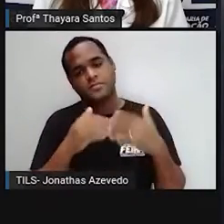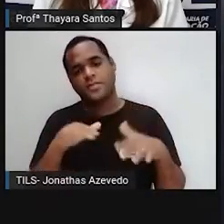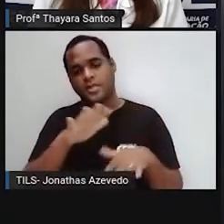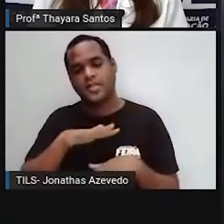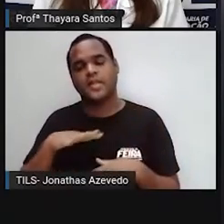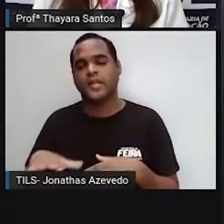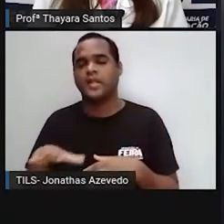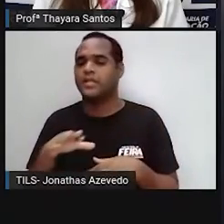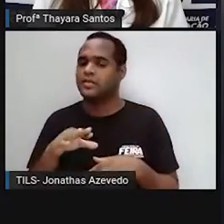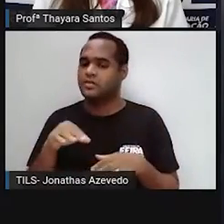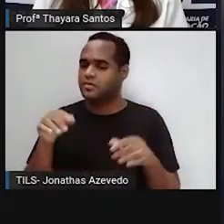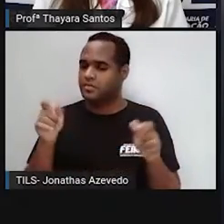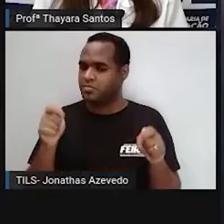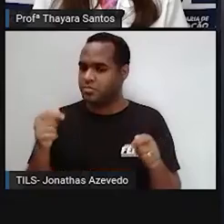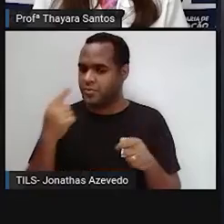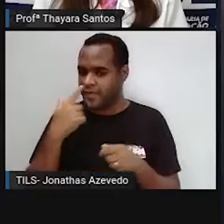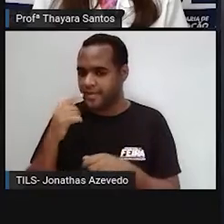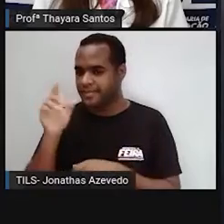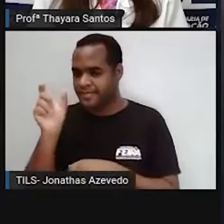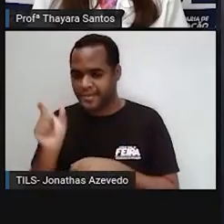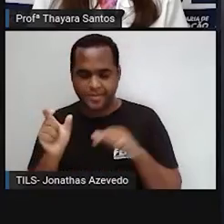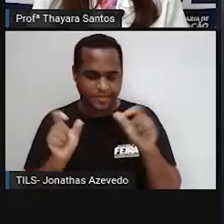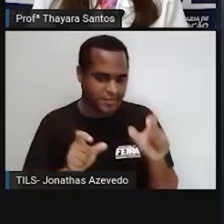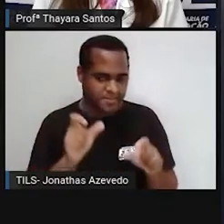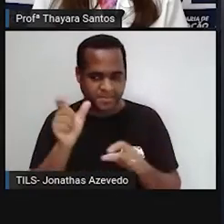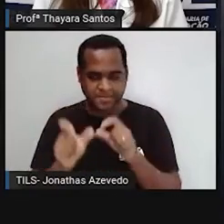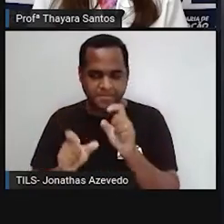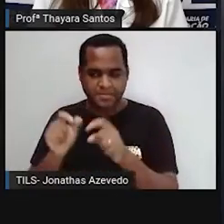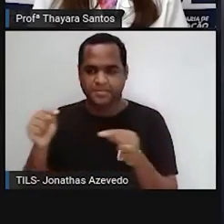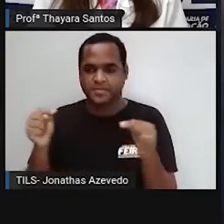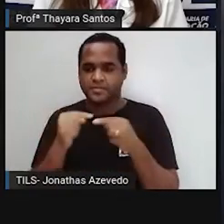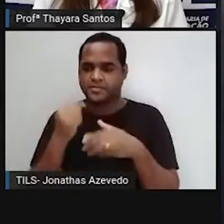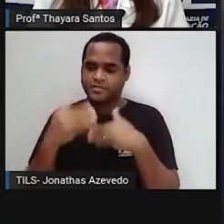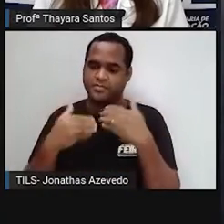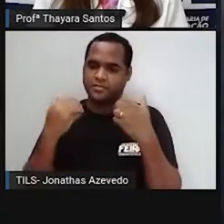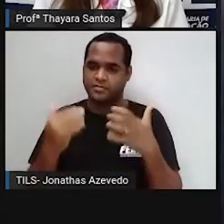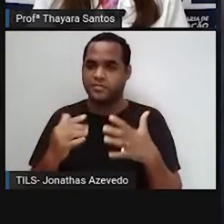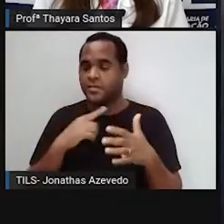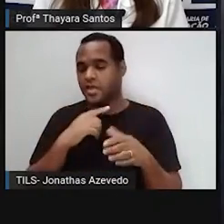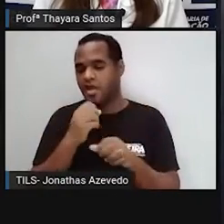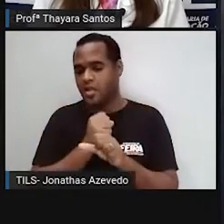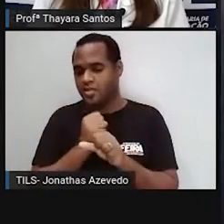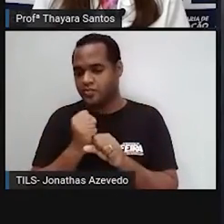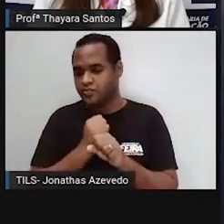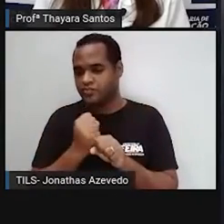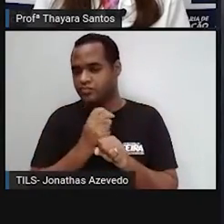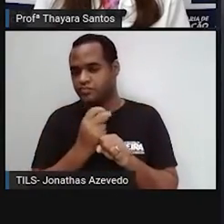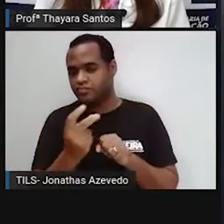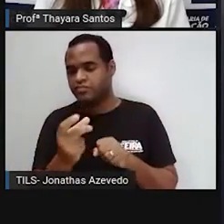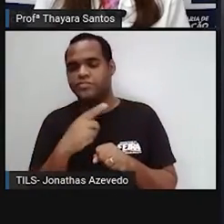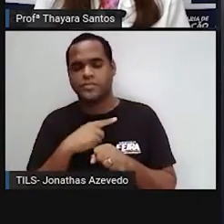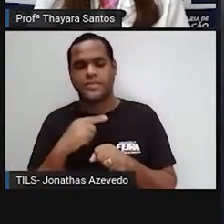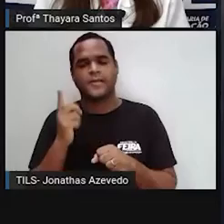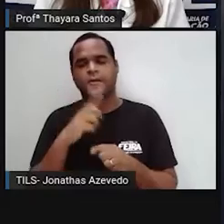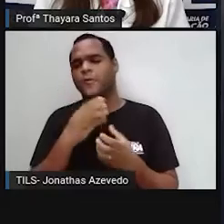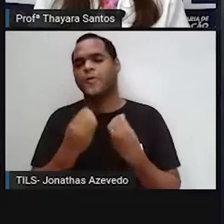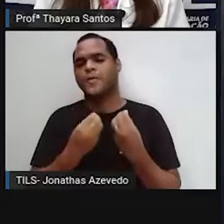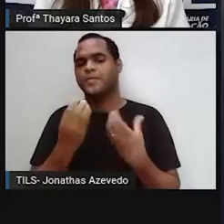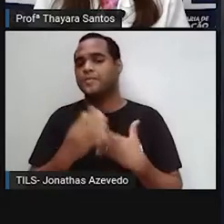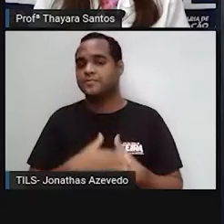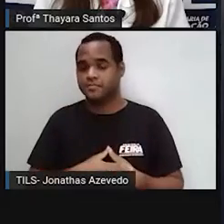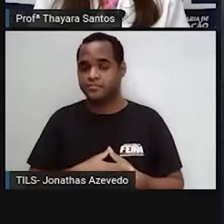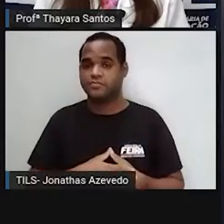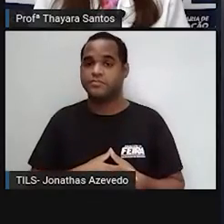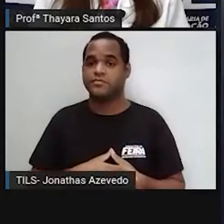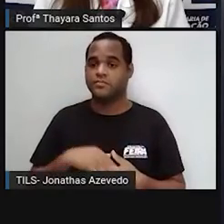A gente tende a perder espécies, né? Ao longo desses anos aí que vêm pela frente. E na região